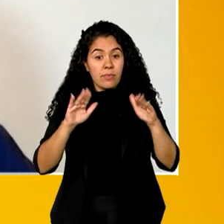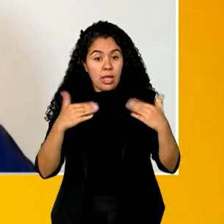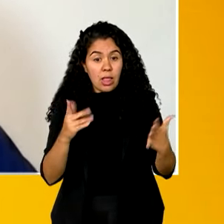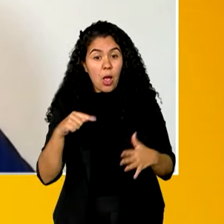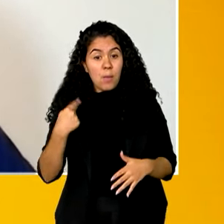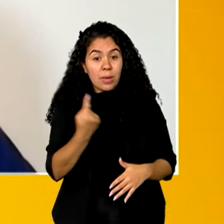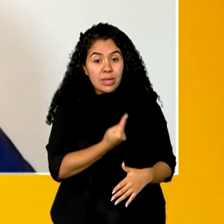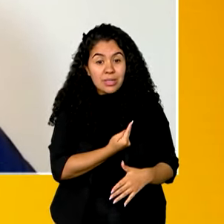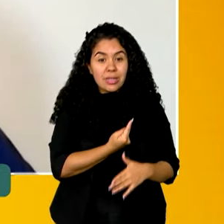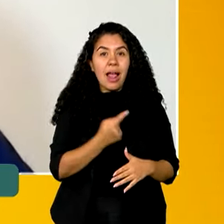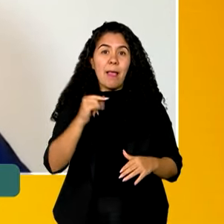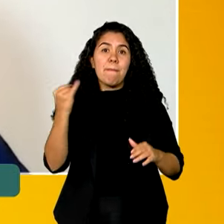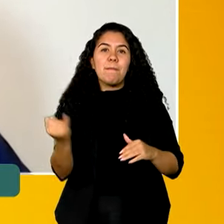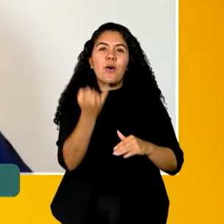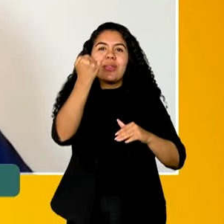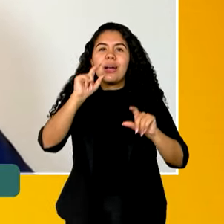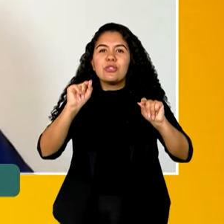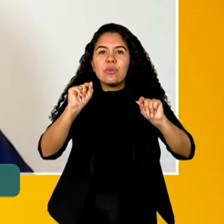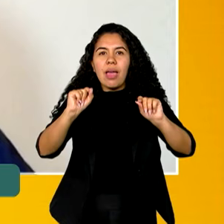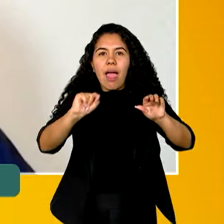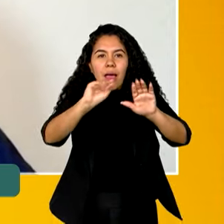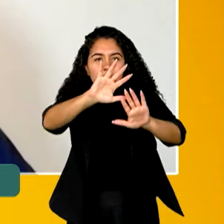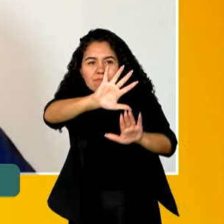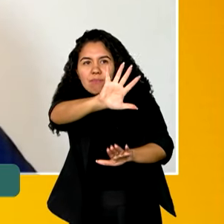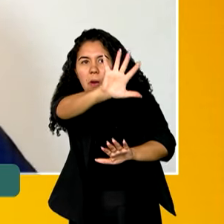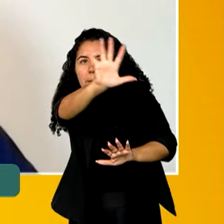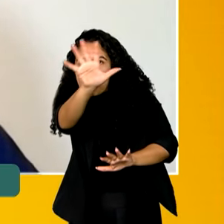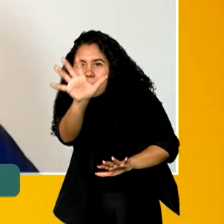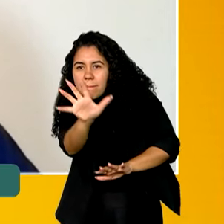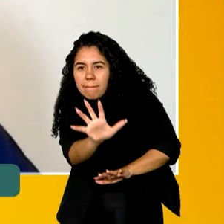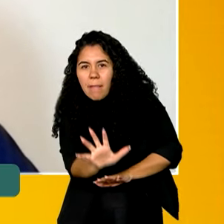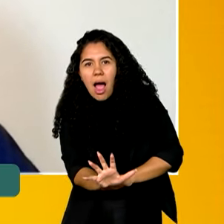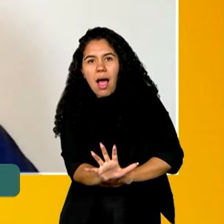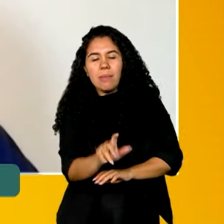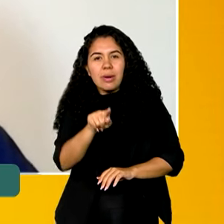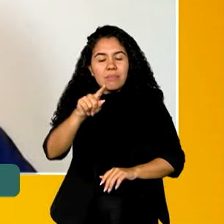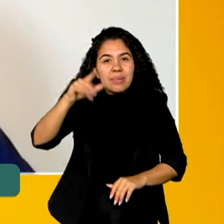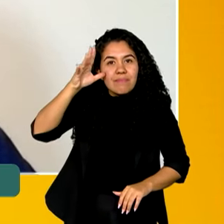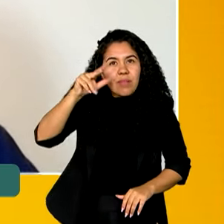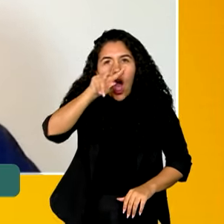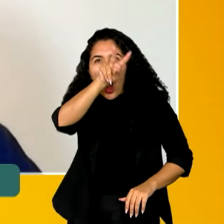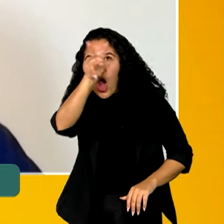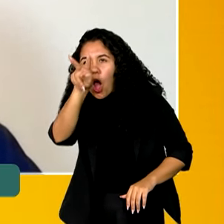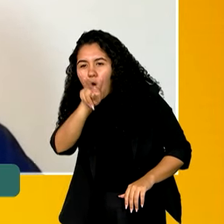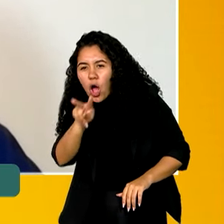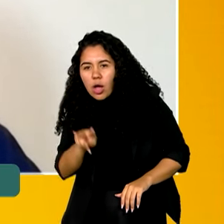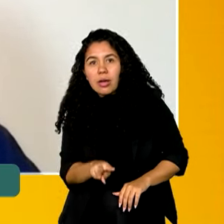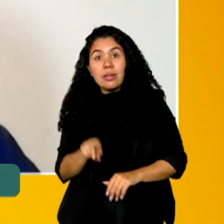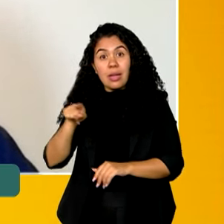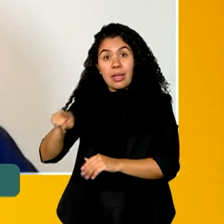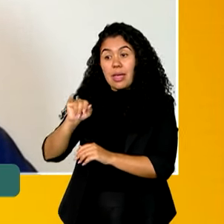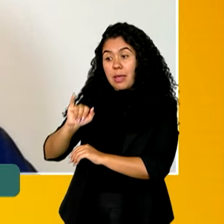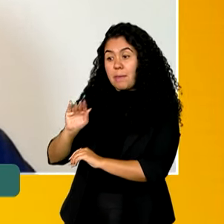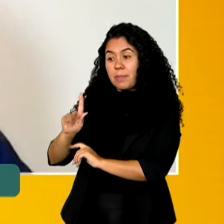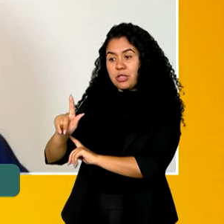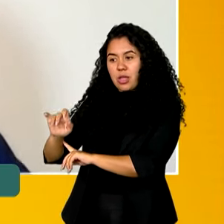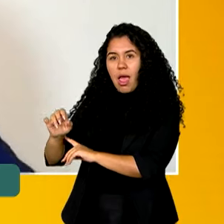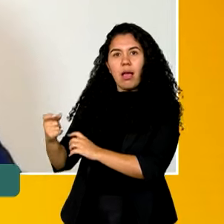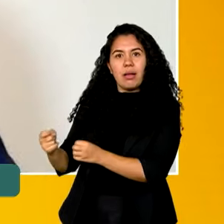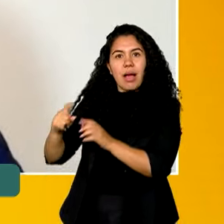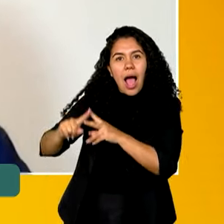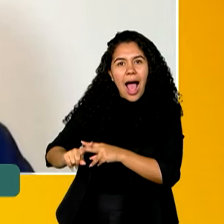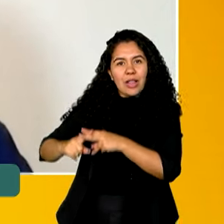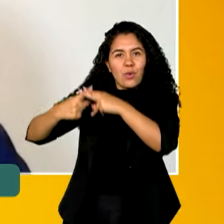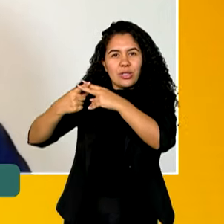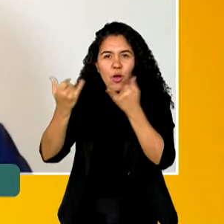importante que apareçam nos mapas, né? E essa atualização do IBGE foi de suma importância para a gente, exatamente porque, a